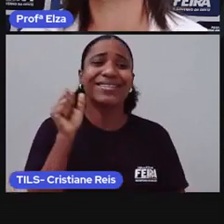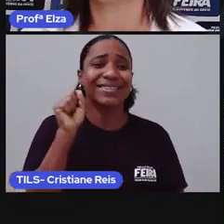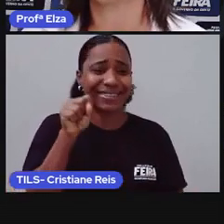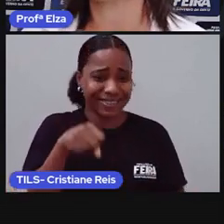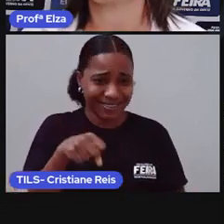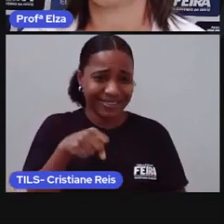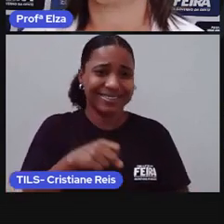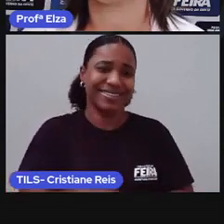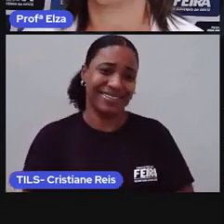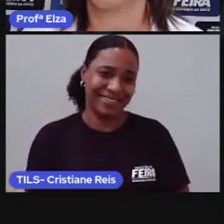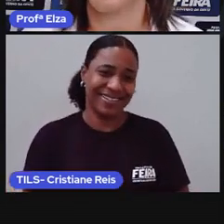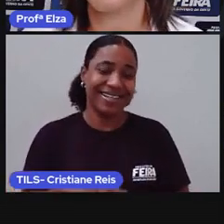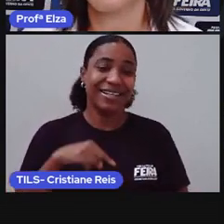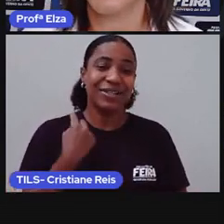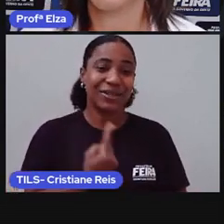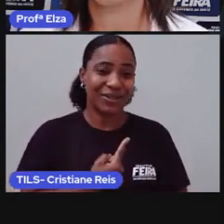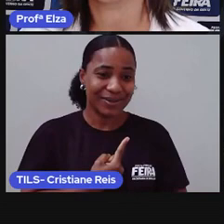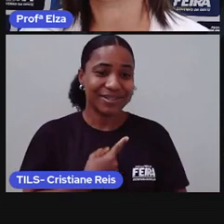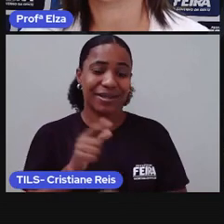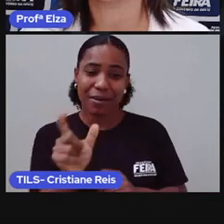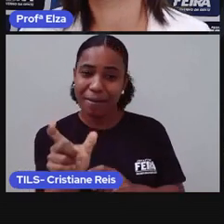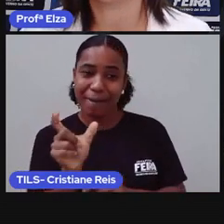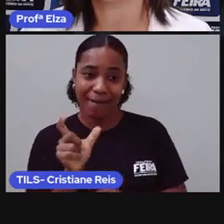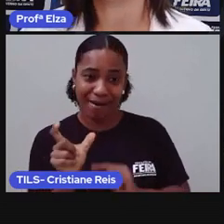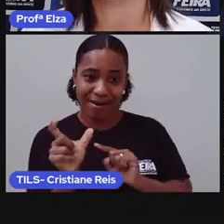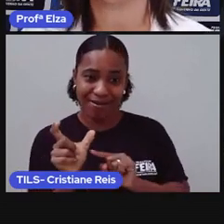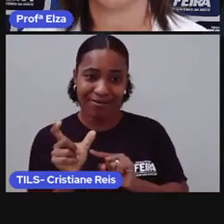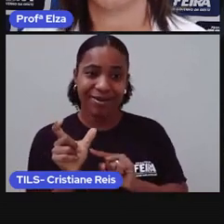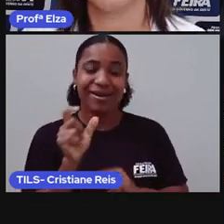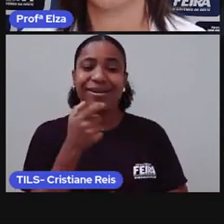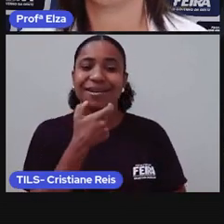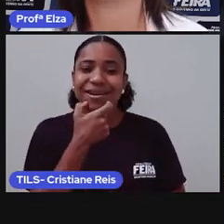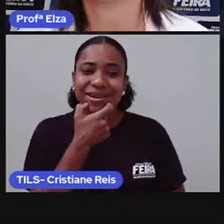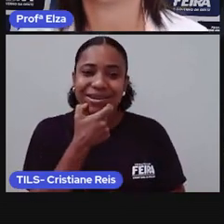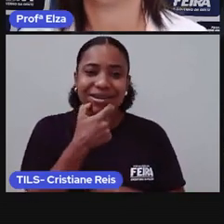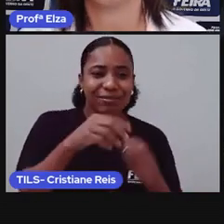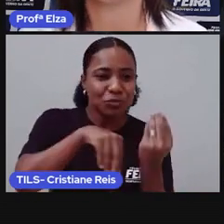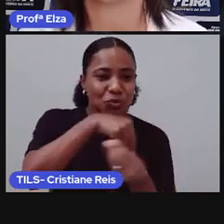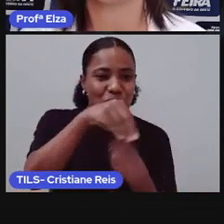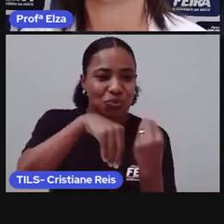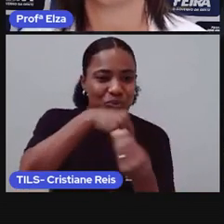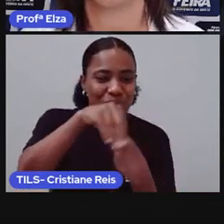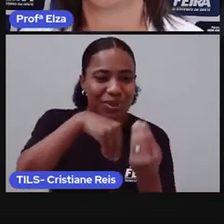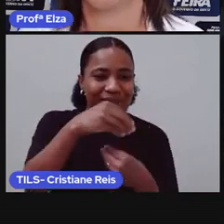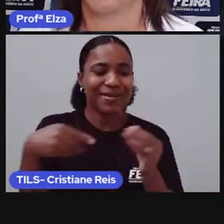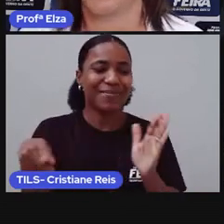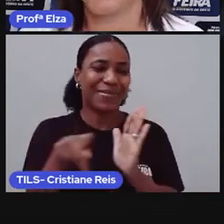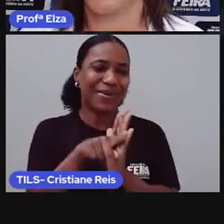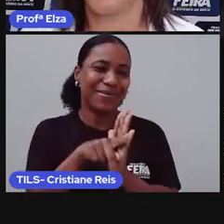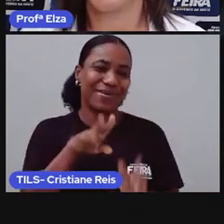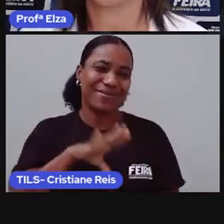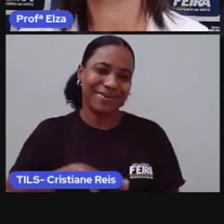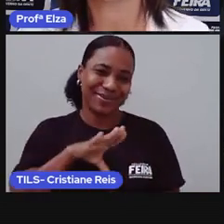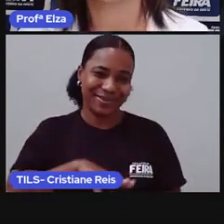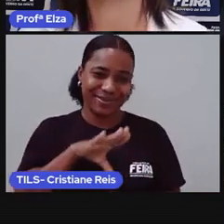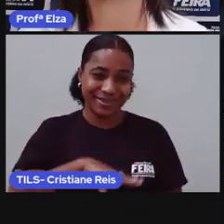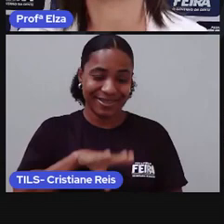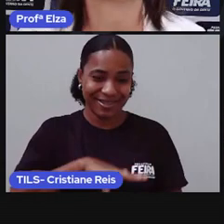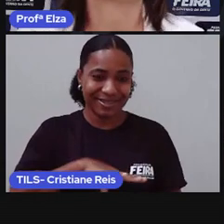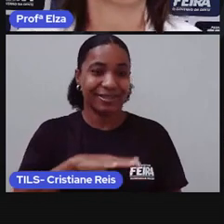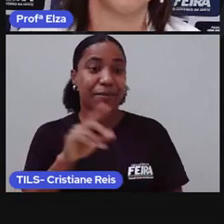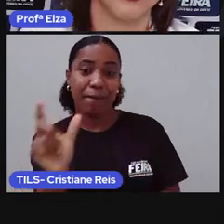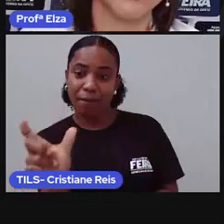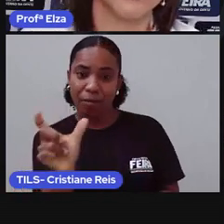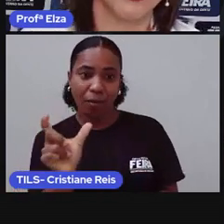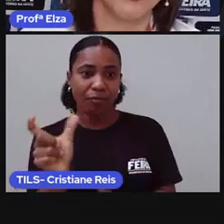falamos muitas palavras do inglês que estão misturadas com as palavras da nossa língua portuguesa e de muitas